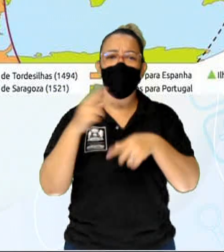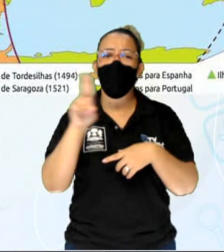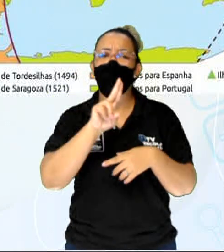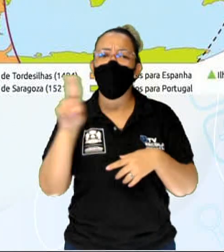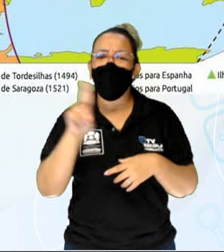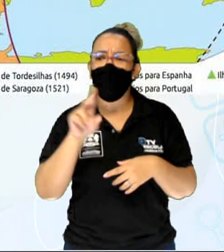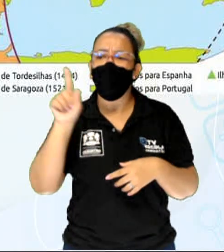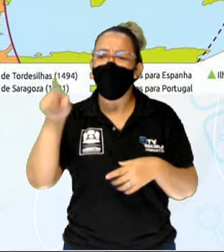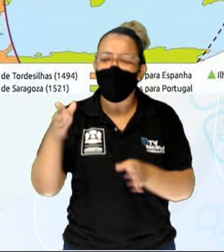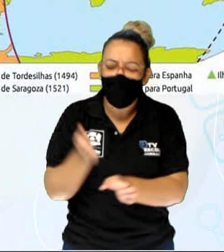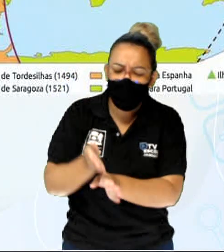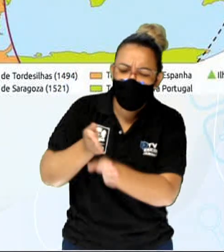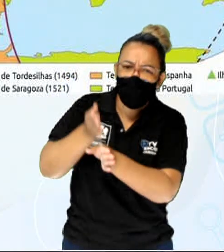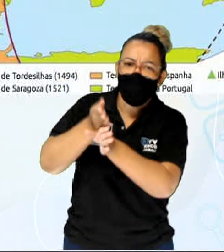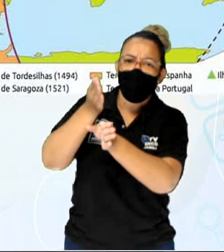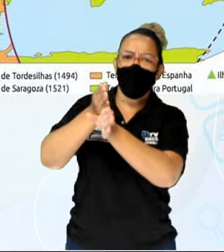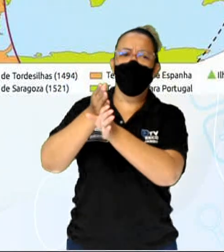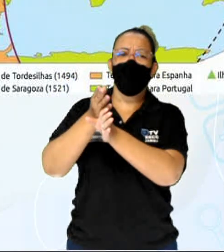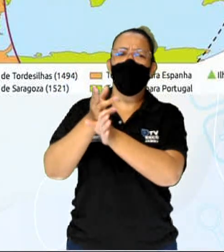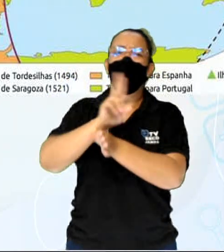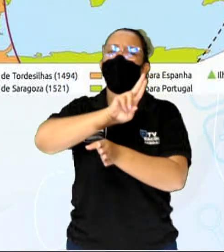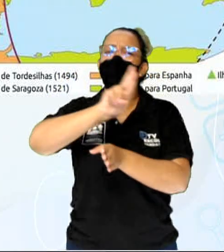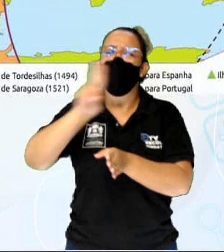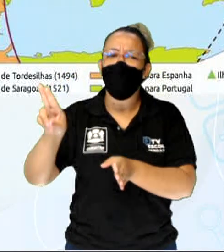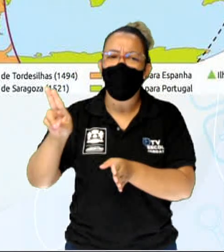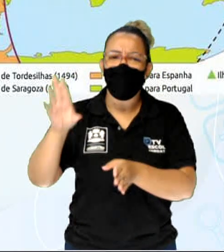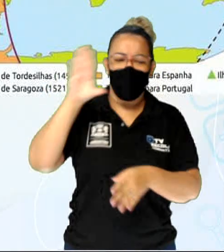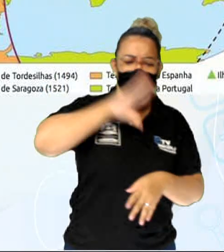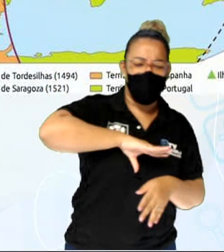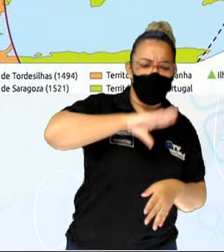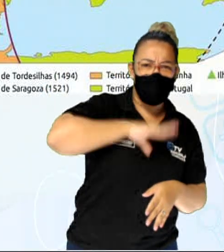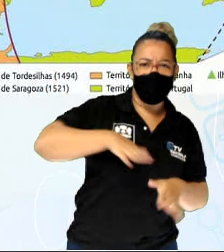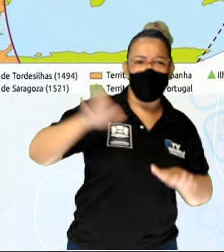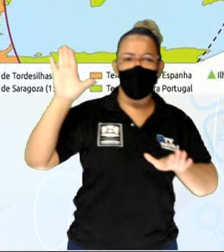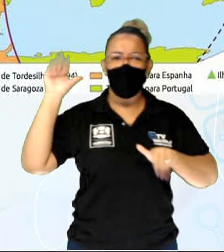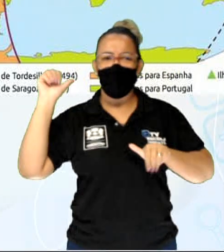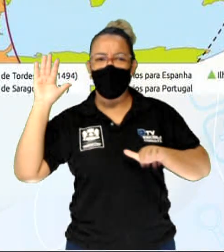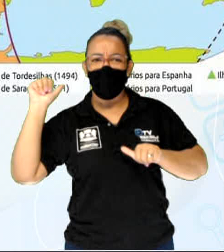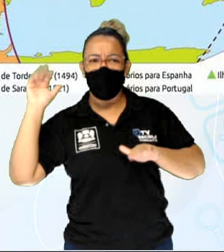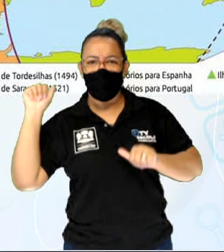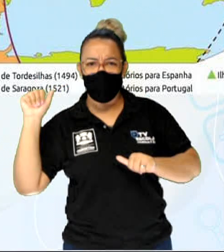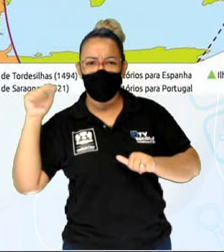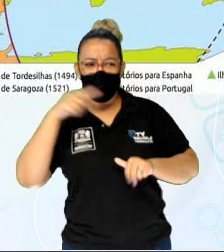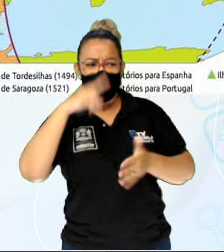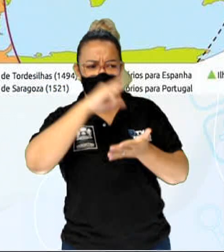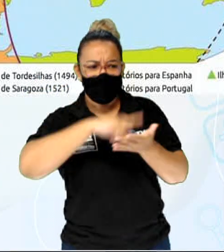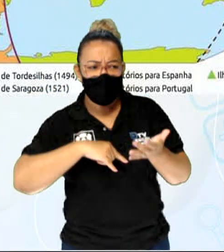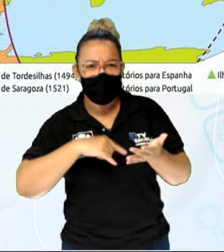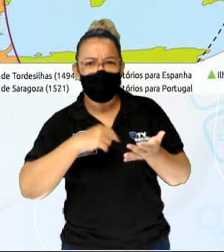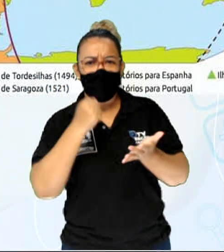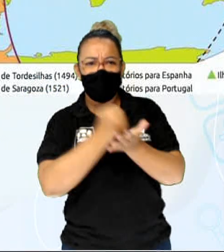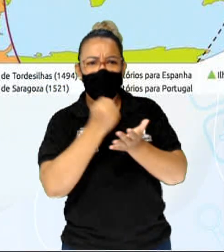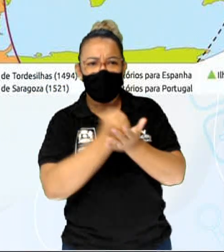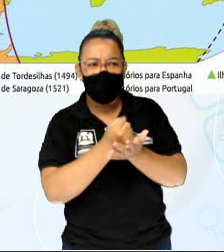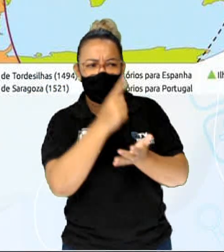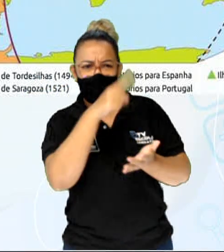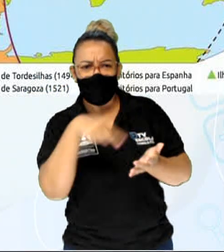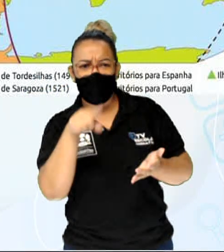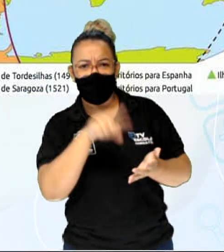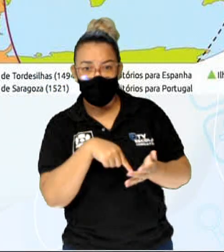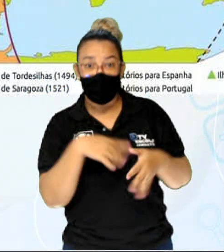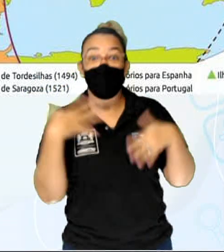redefiniu as fronteiras entre as Américas portuguesa e espanhola, anulando o estabelecido no Tratado de